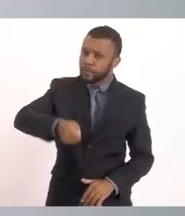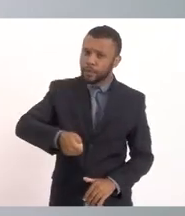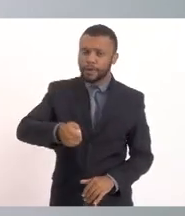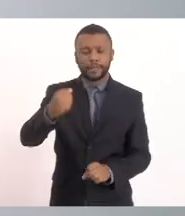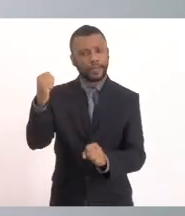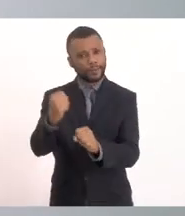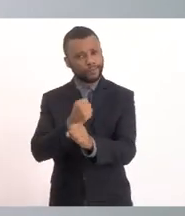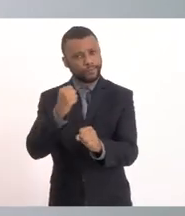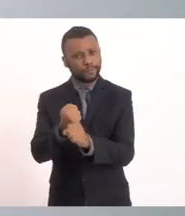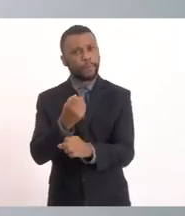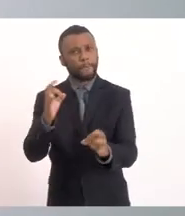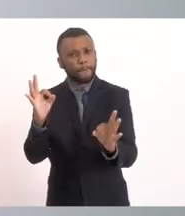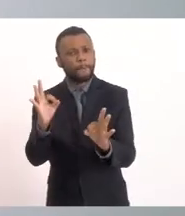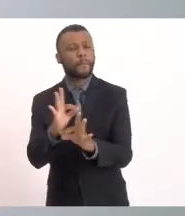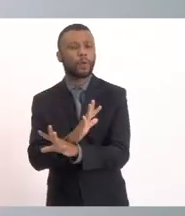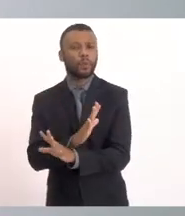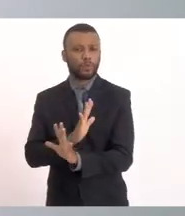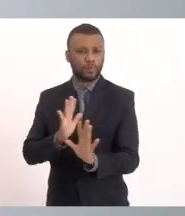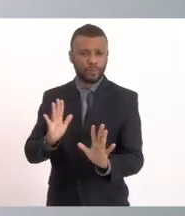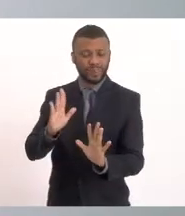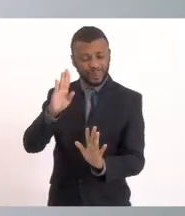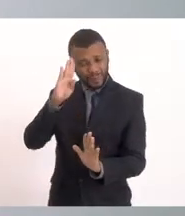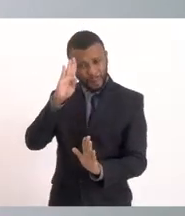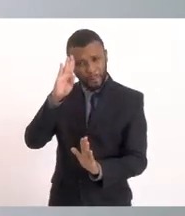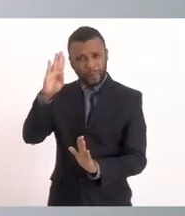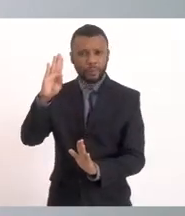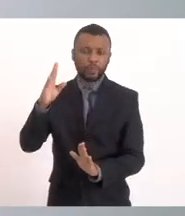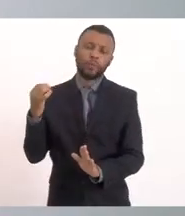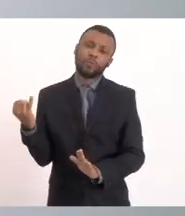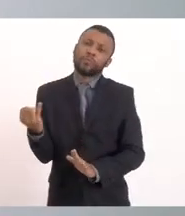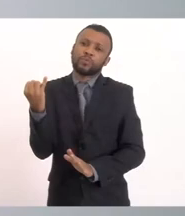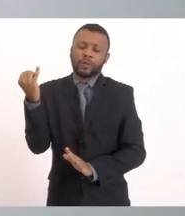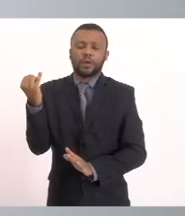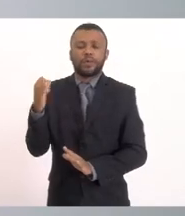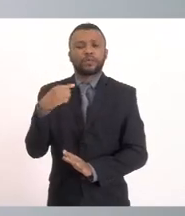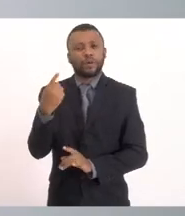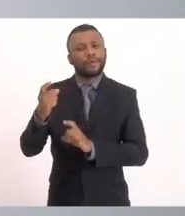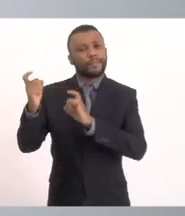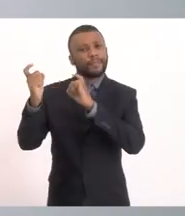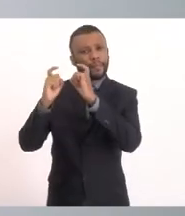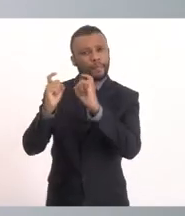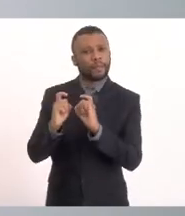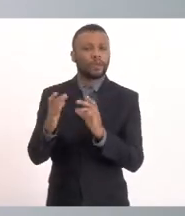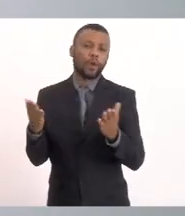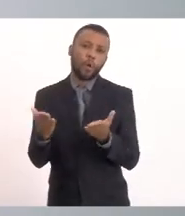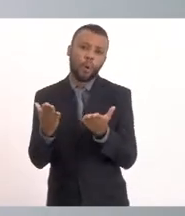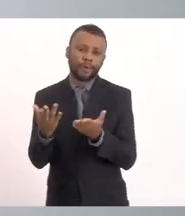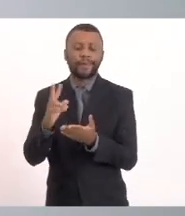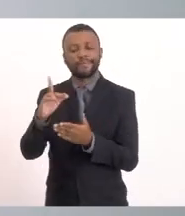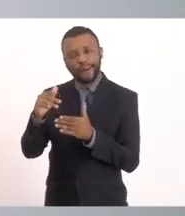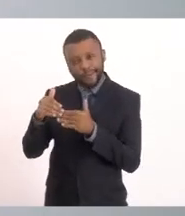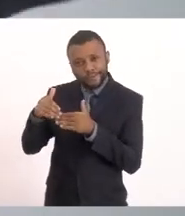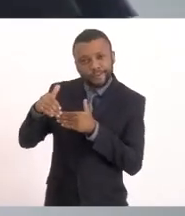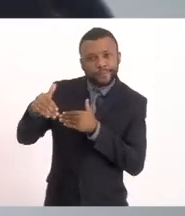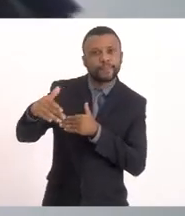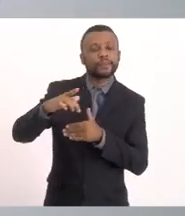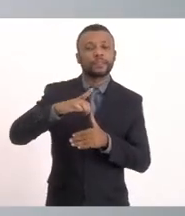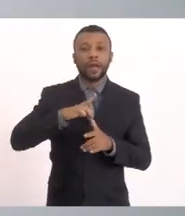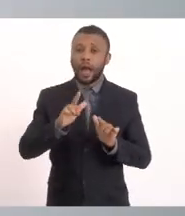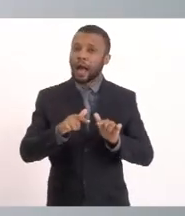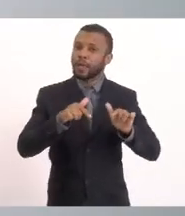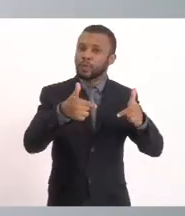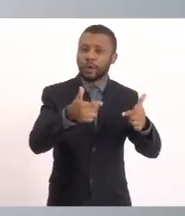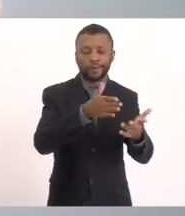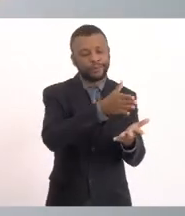Esse é o ponto Principal E ponto Fundamental Que a gente Veio debater Aqui hoje Que aí vai se Desdobrar Para todas As outras ações